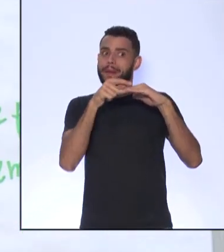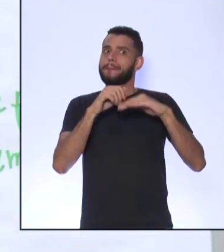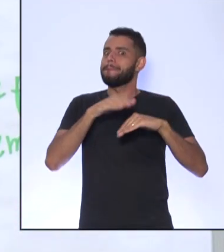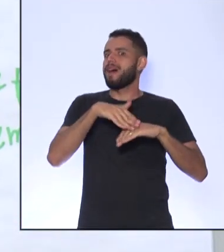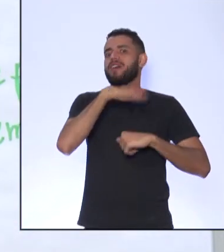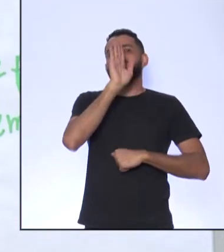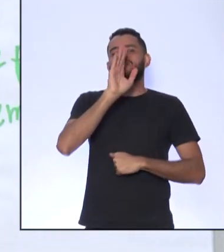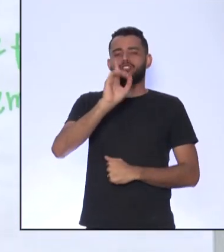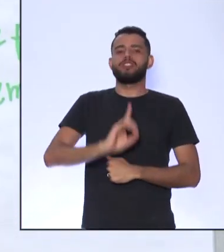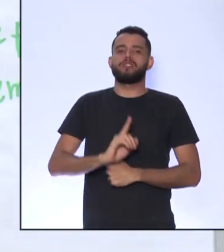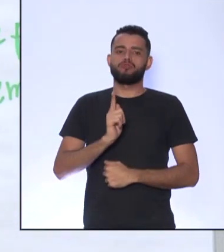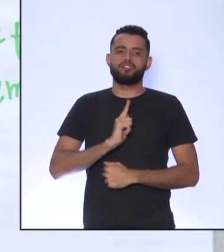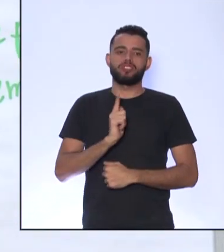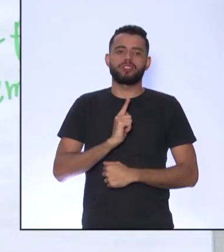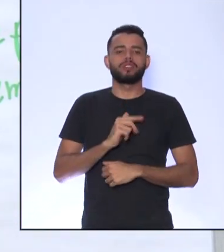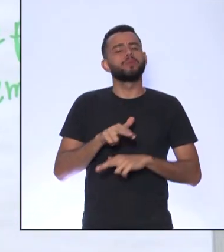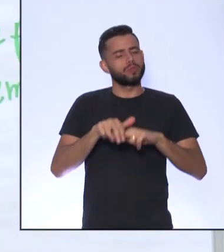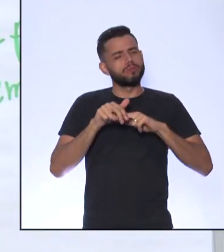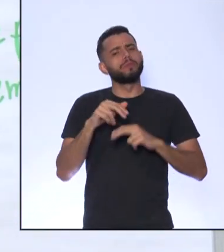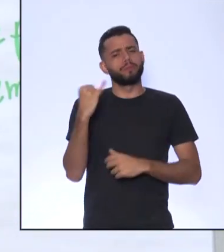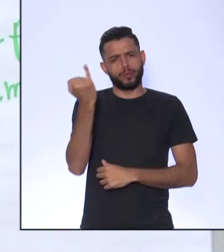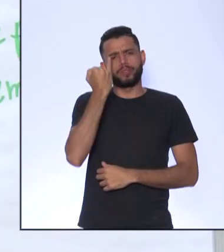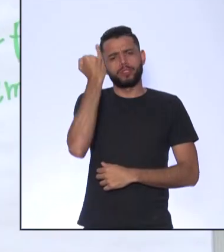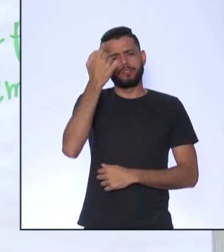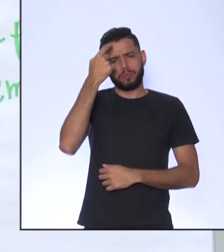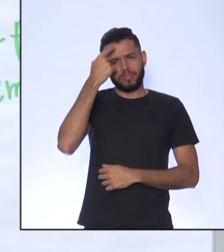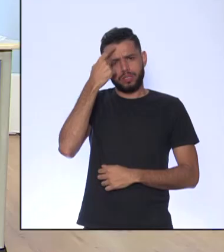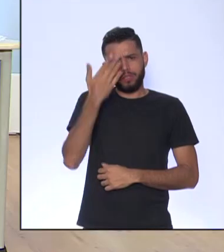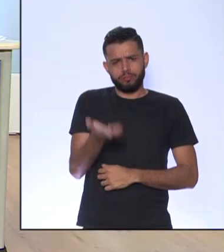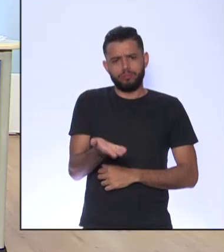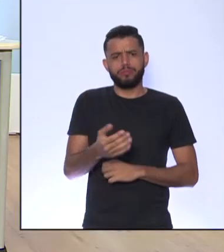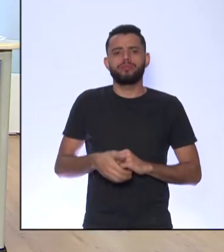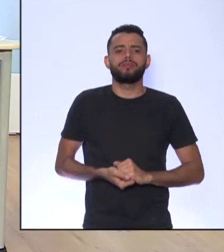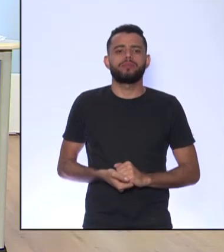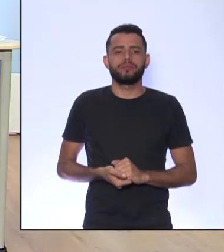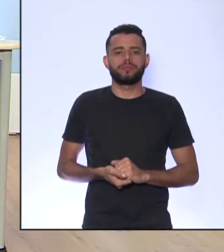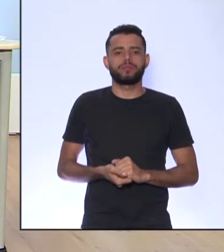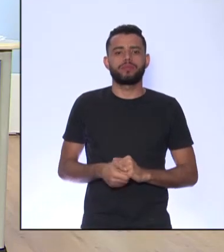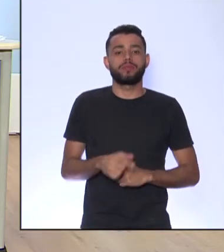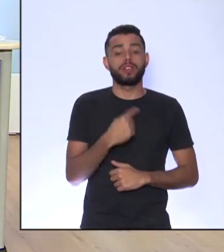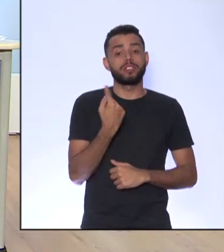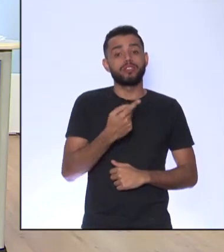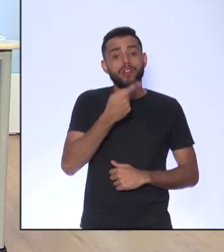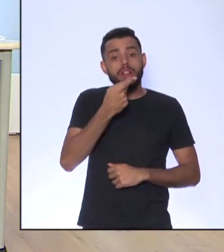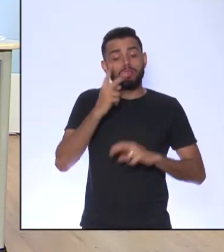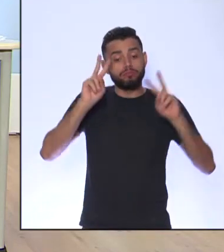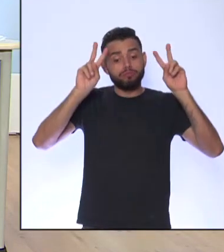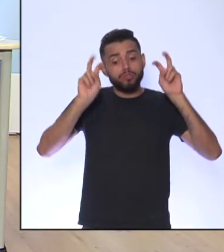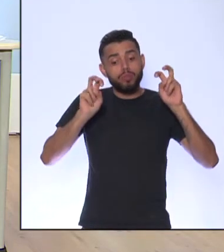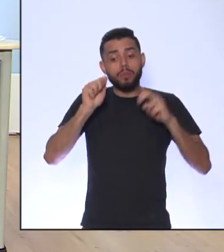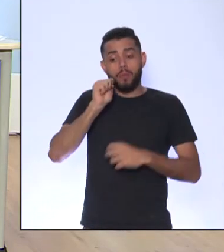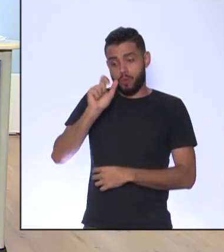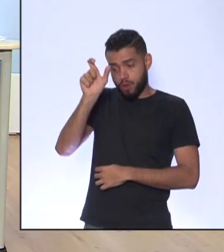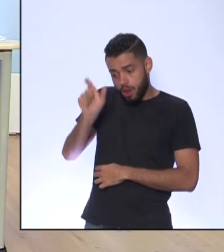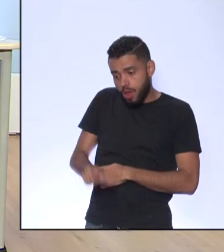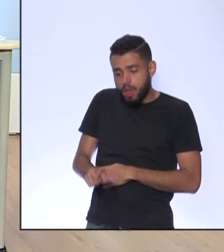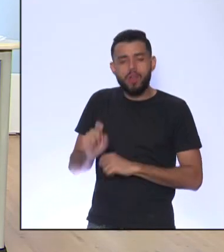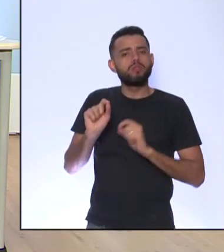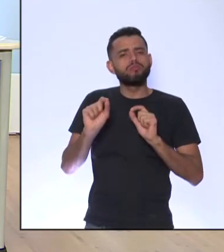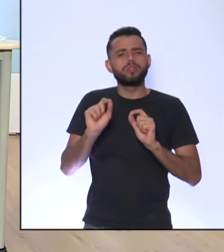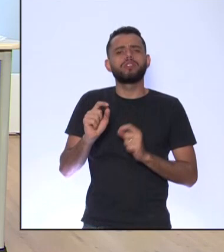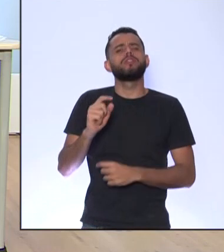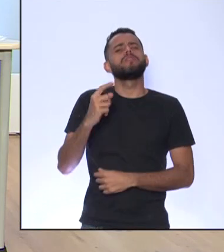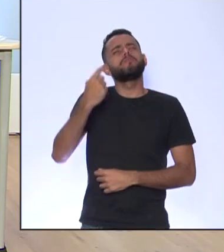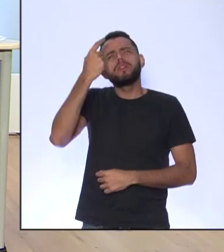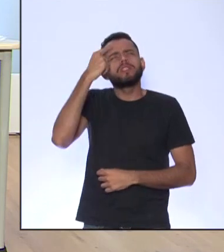importante da gente pensar também Sim, claro A ideia de falar sobre essa mulher É isso A gente refletiu o